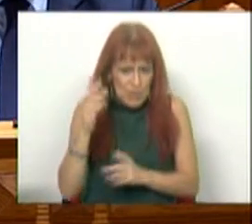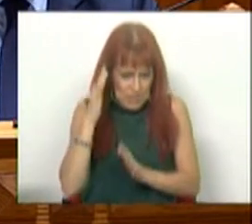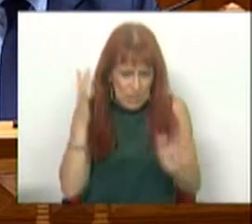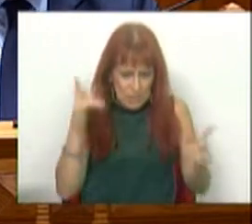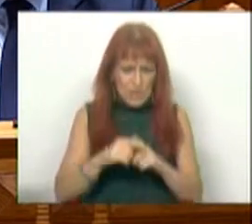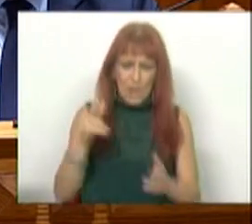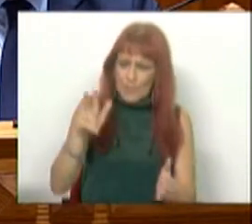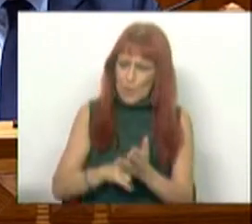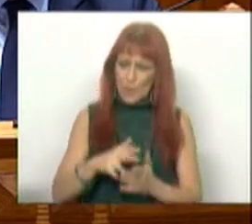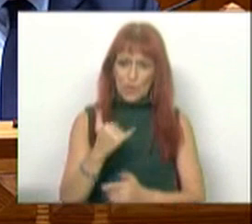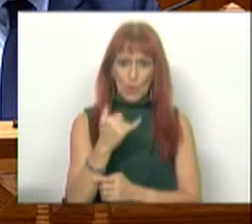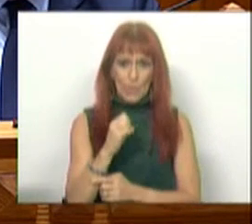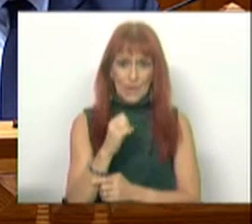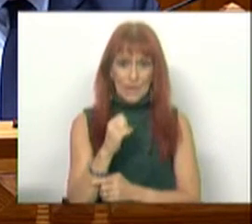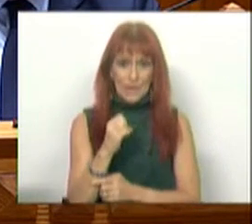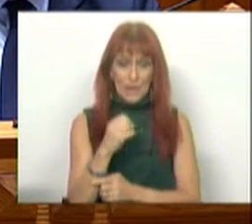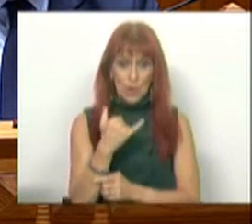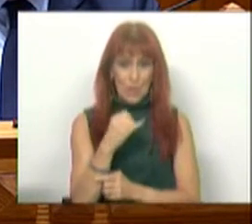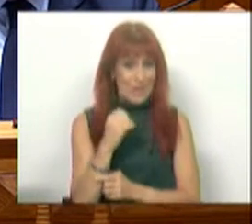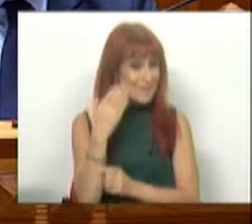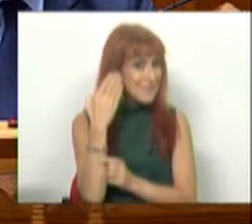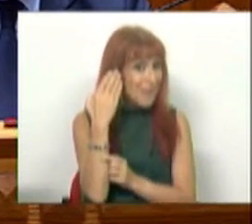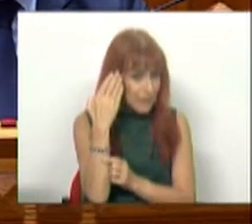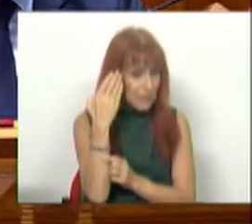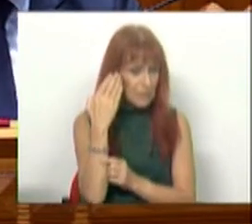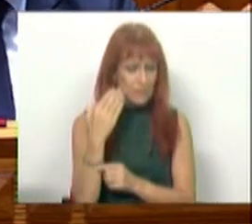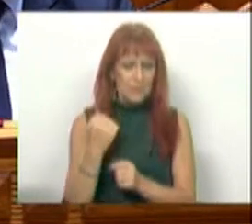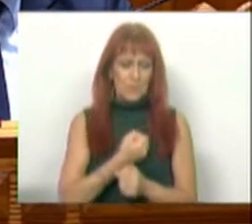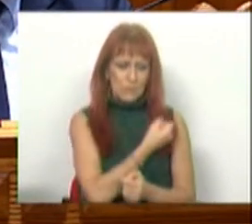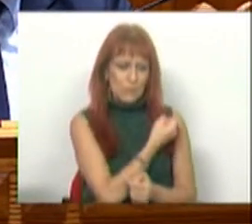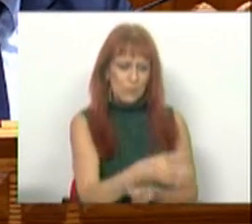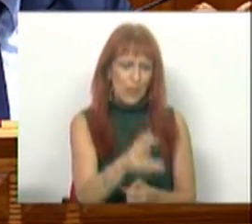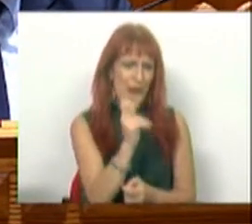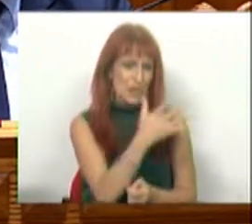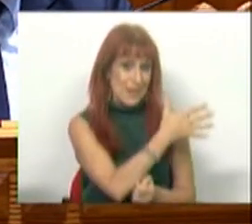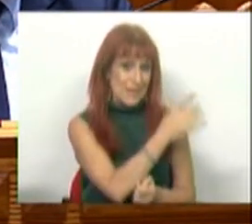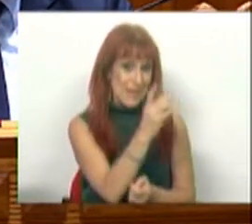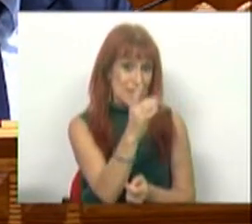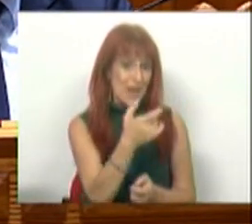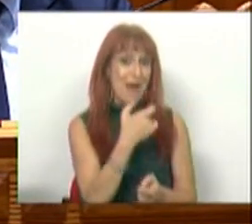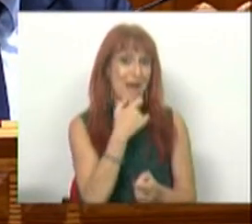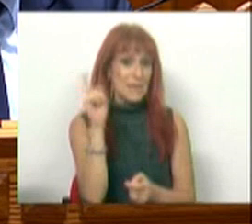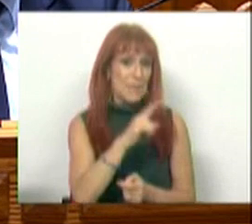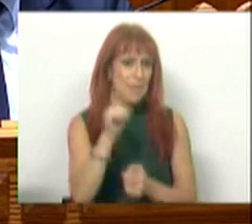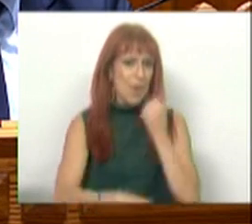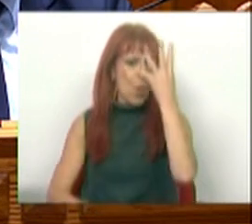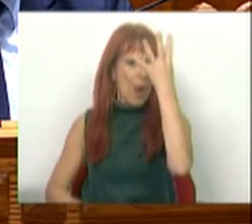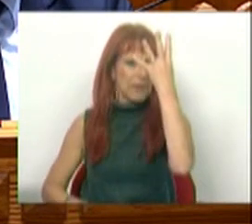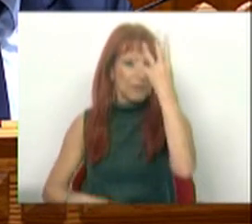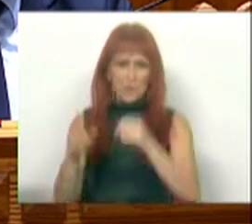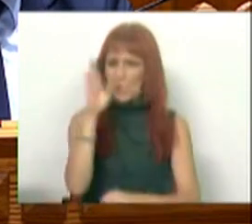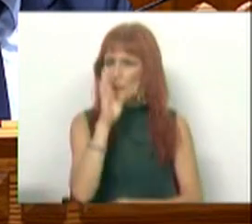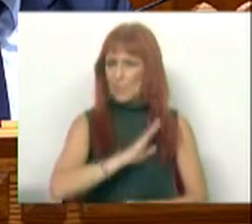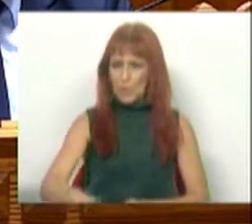aprovada em 2007, nestes 16 anos, só 4 vezes foi